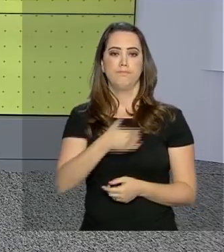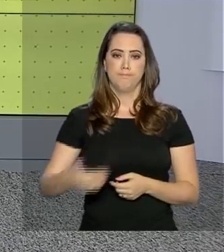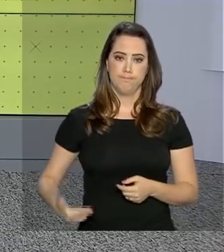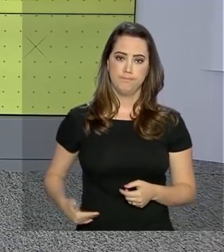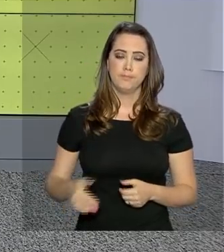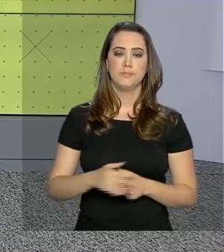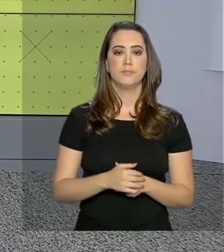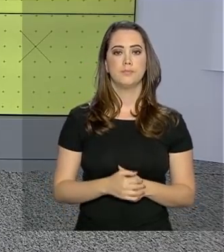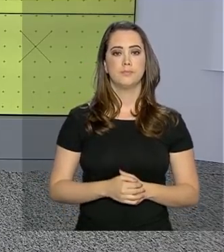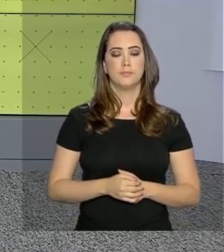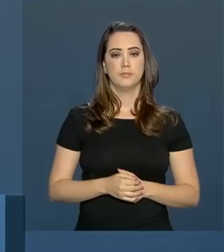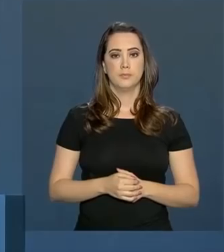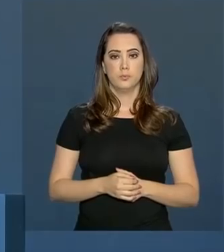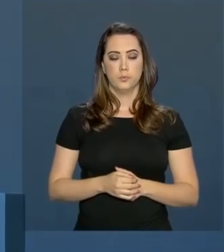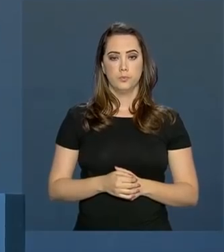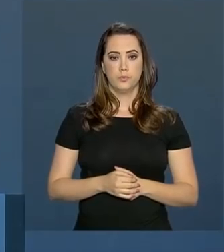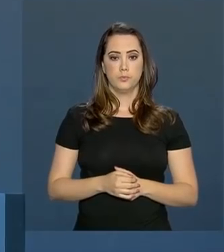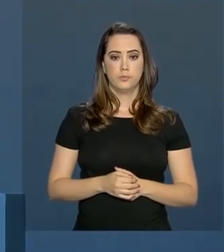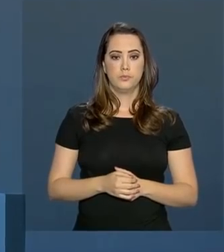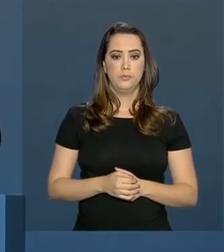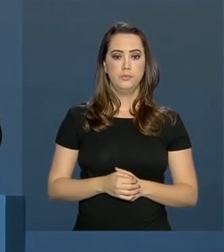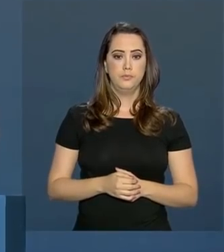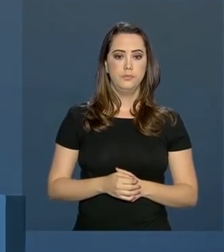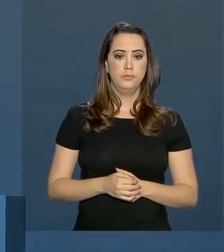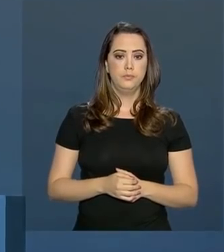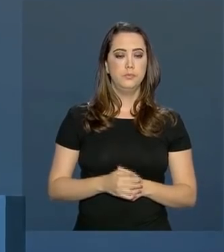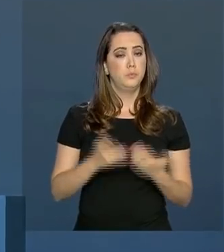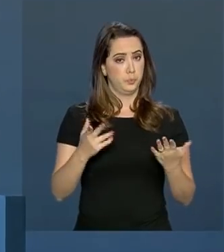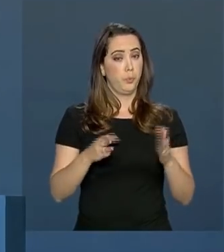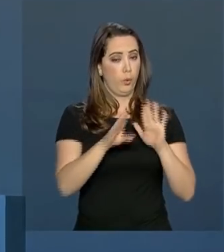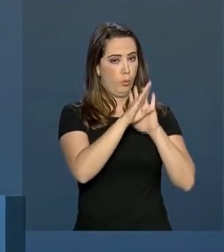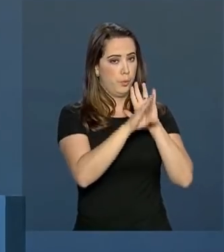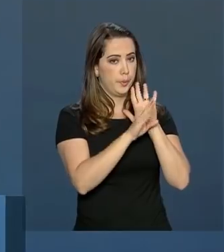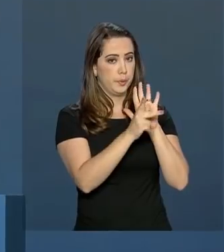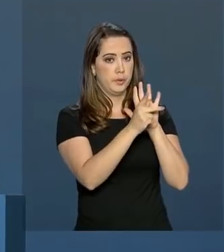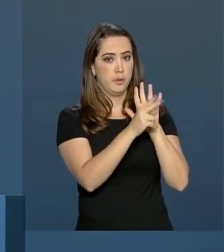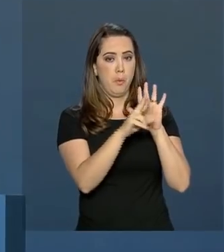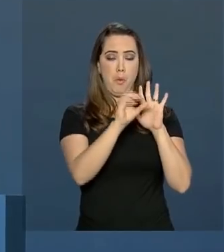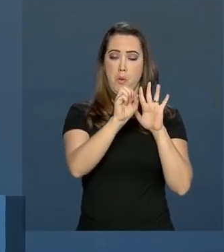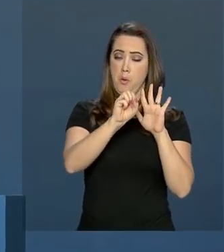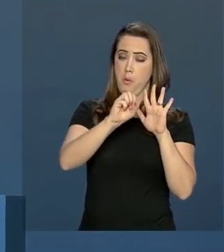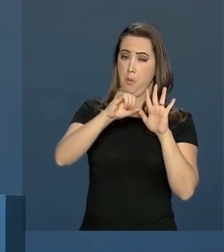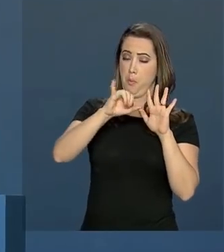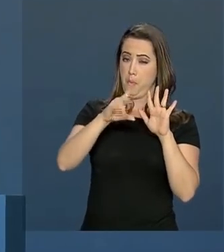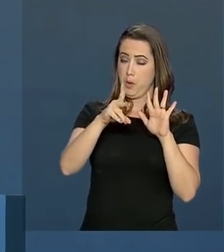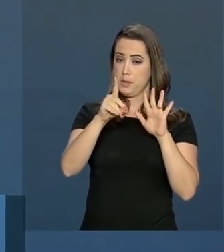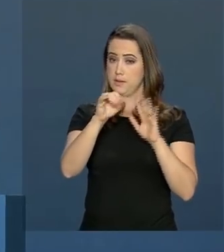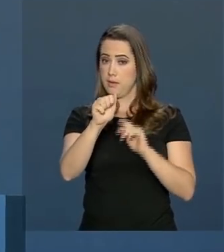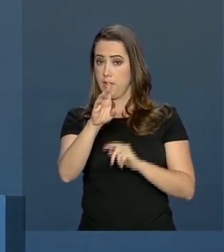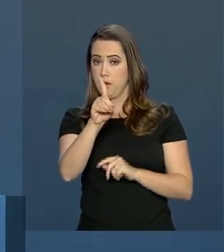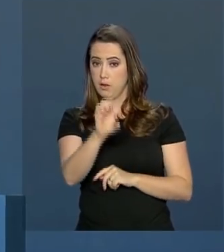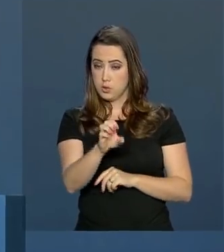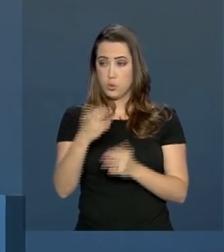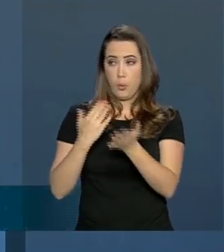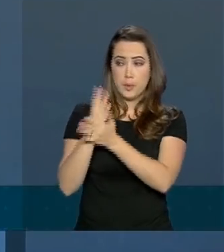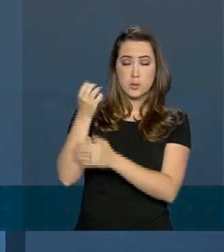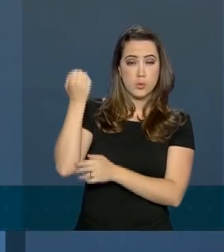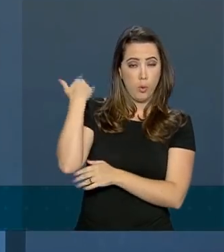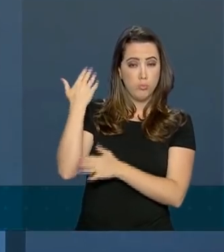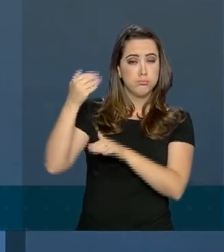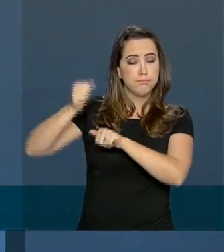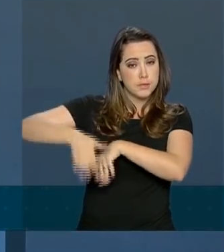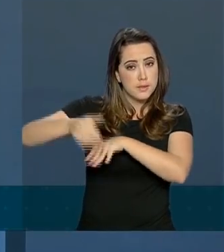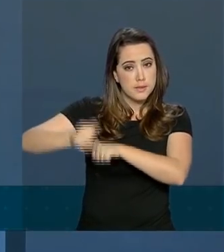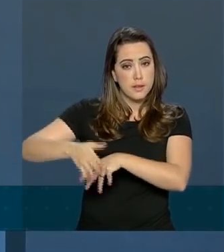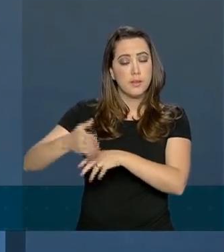recursos públicos. O ProCidades foi instituído em setembro do ano passado. O Conselho